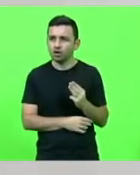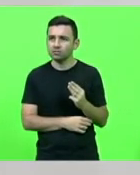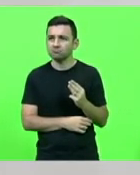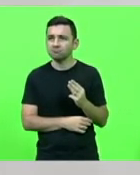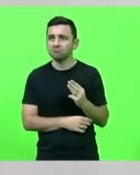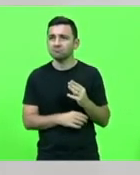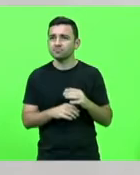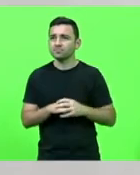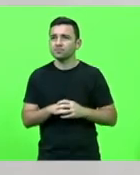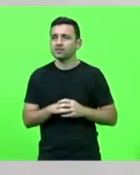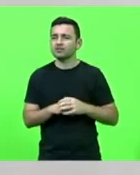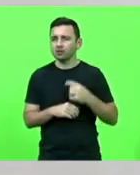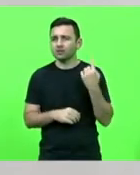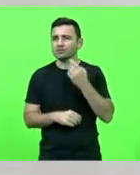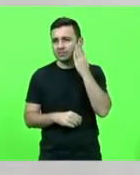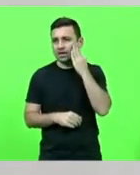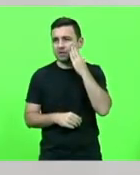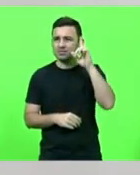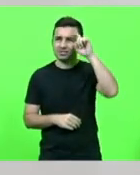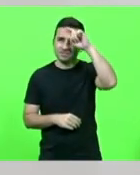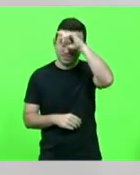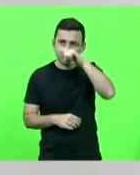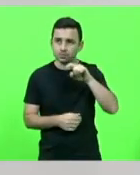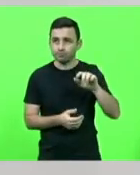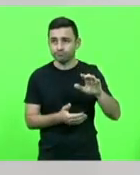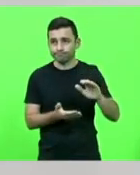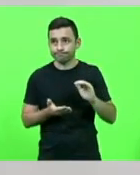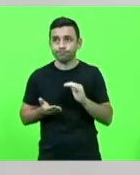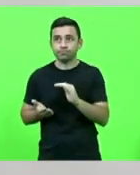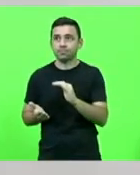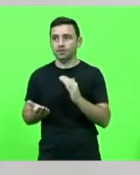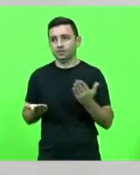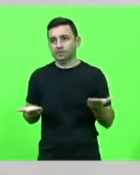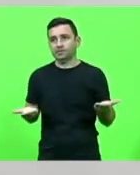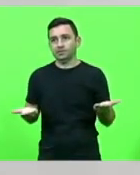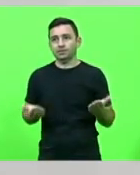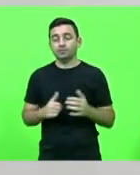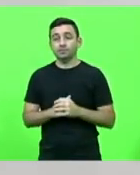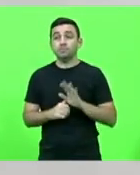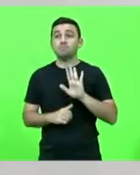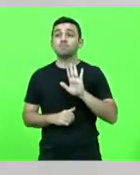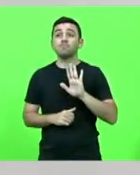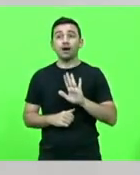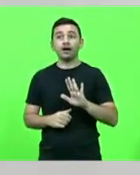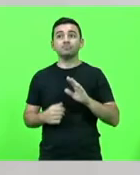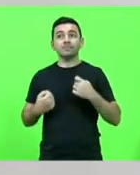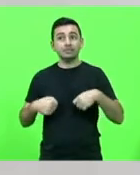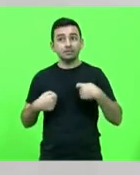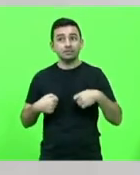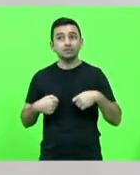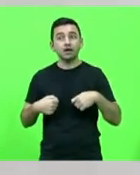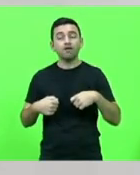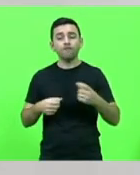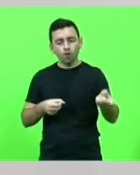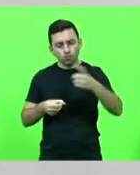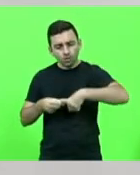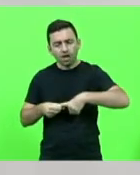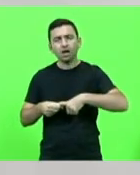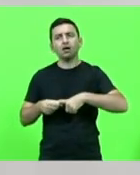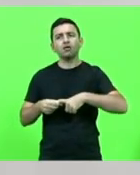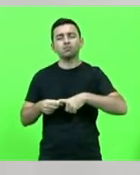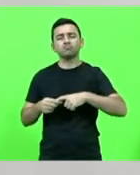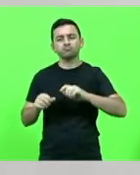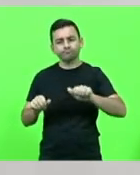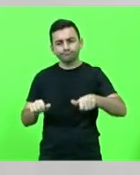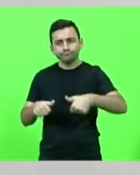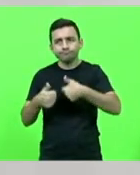que a gente sabe que vai ser difícil de colocar a gente quer uma boa recuperação da Rodoviva Silveira ontem inclusive quando